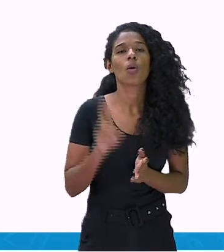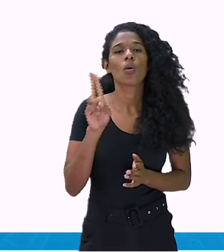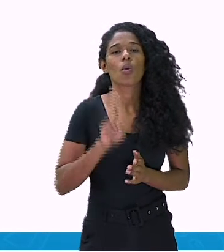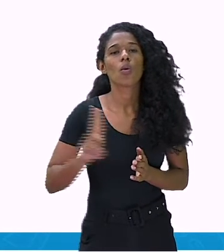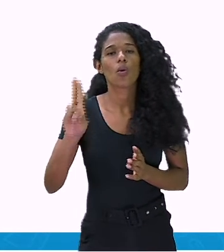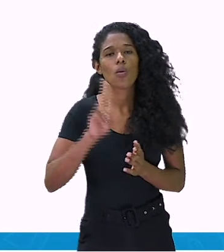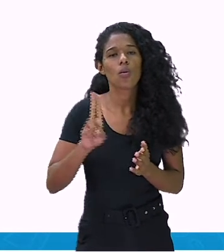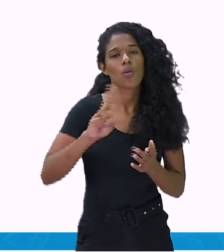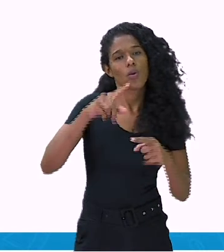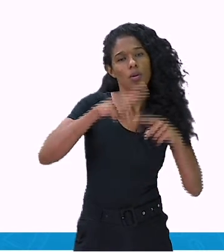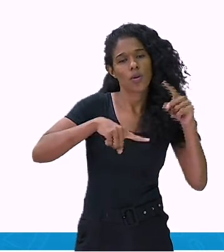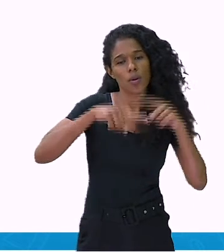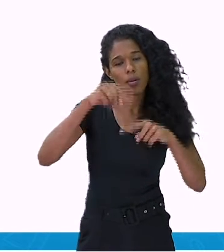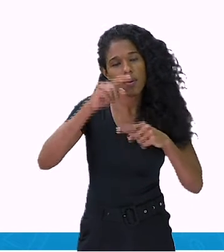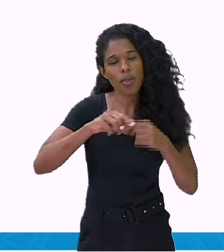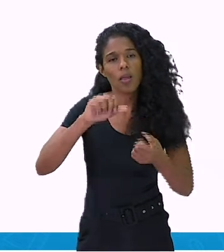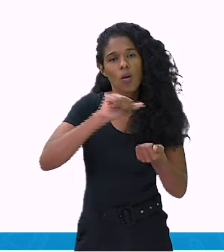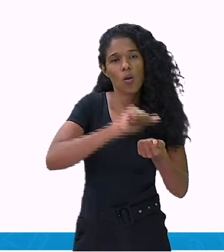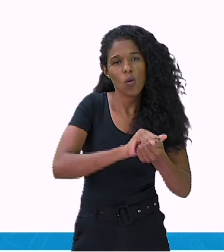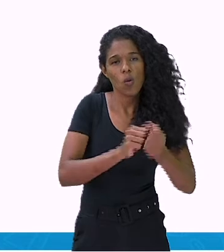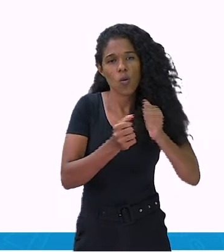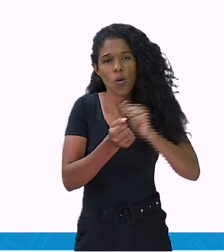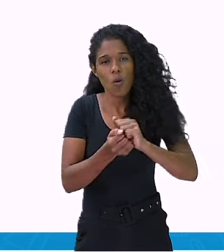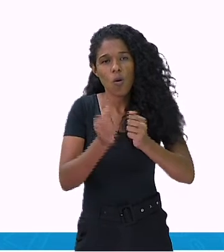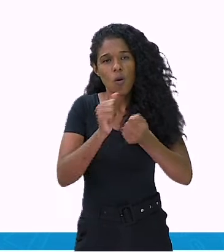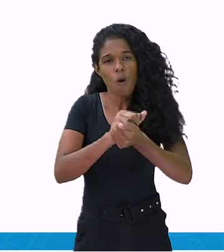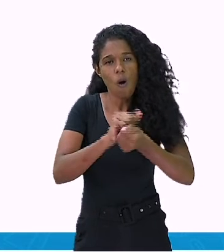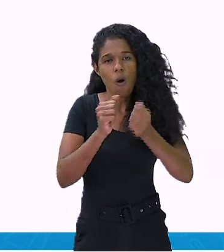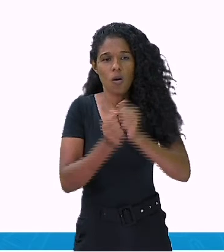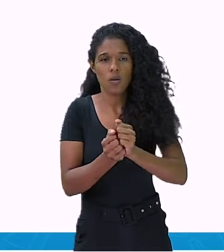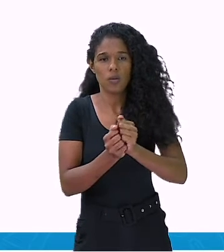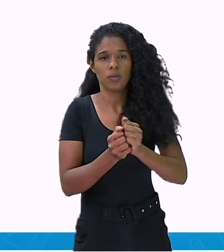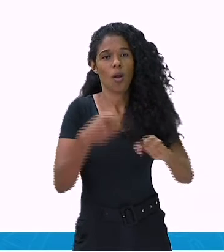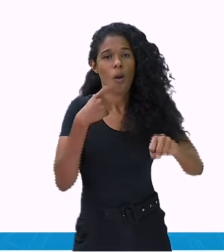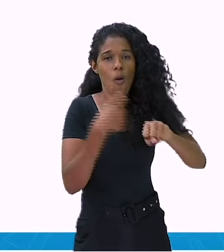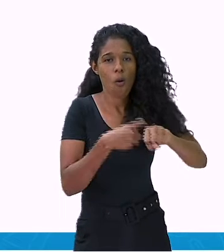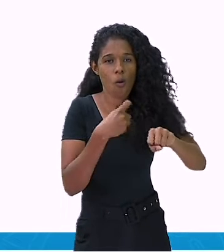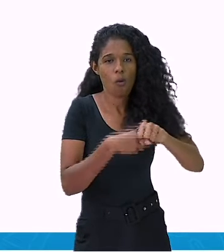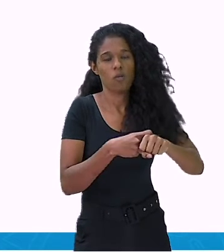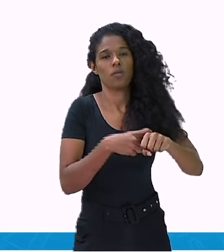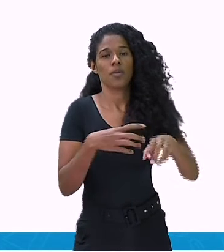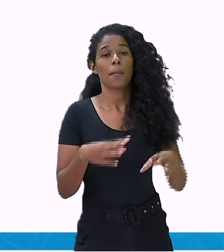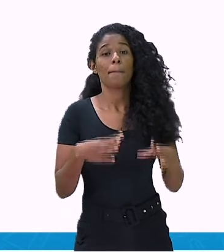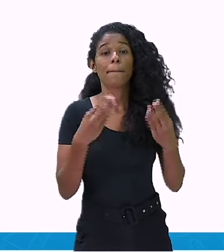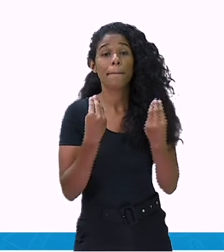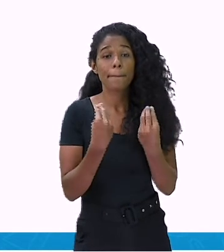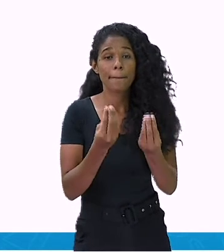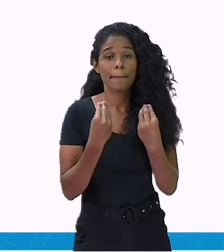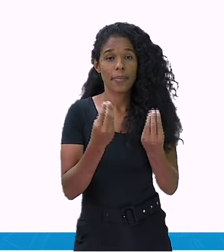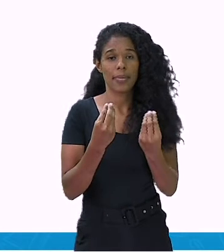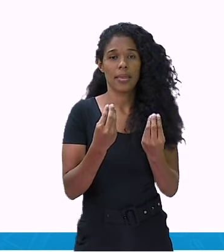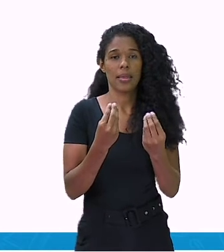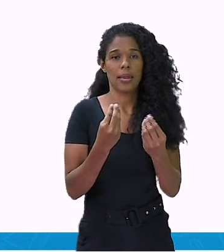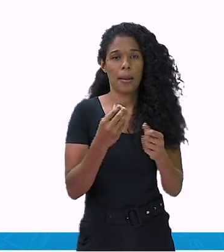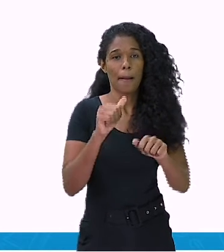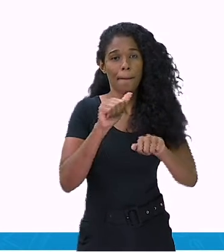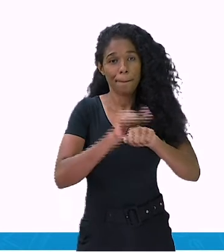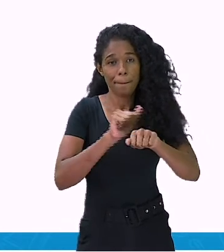geométricas em blocos de madeira. Auxiliando na compreensão da matemática e do português.